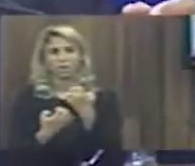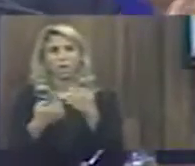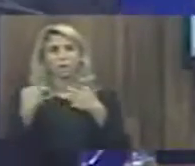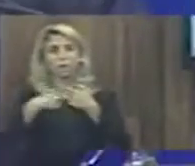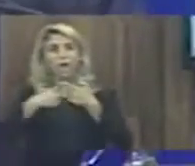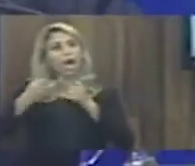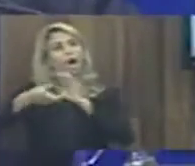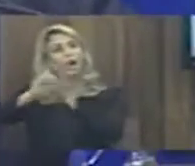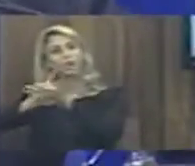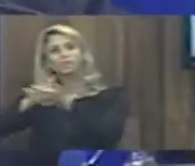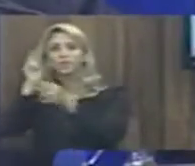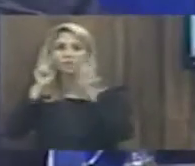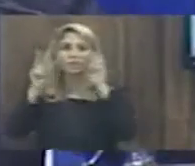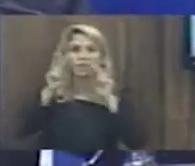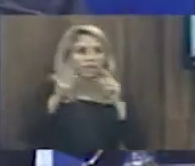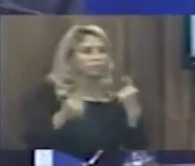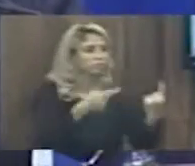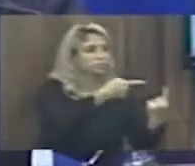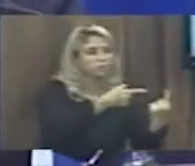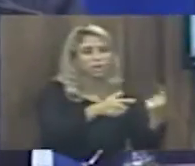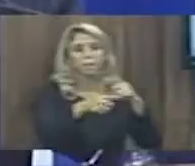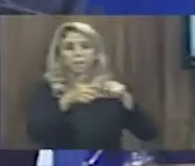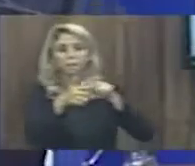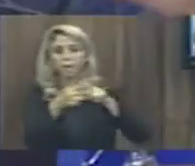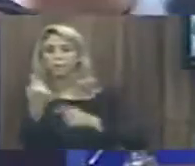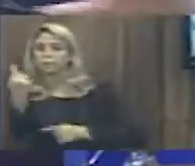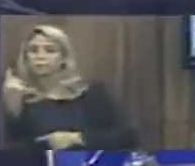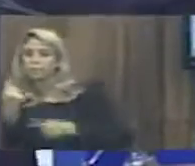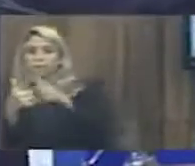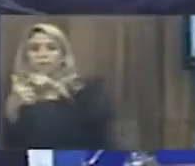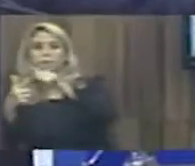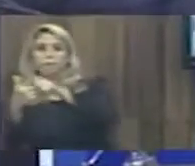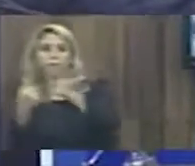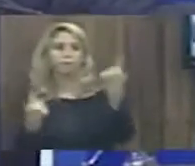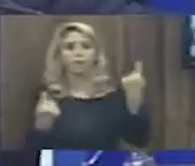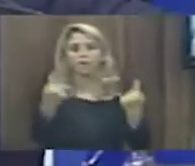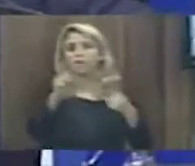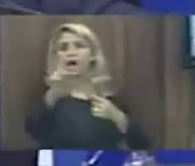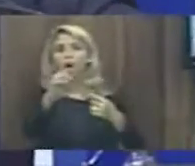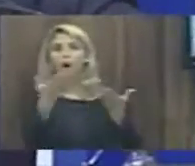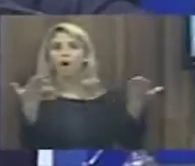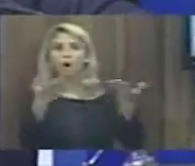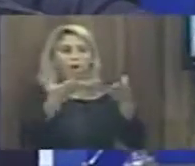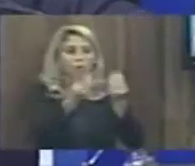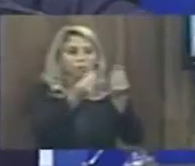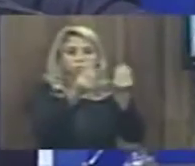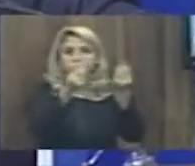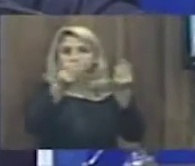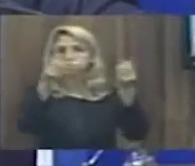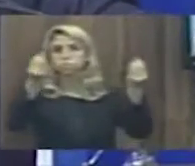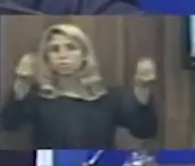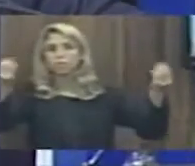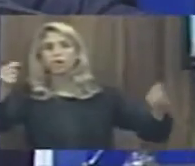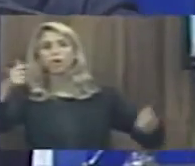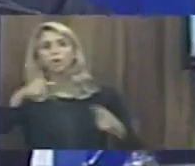um problema ou outro isolado, não. Parece que todo mundo que vai lá, passa pela mesma coisa.